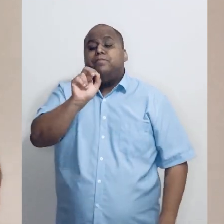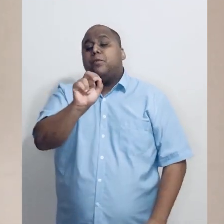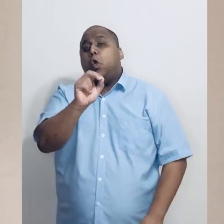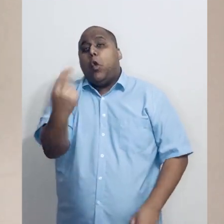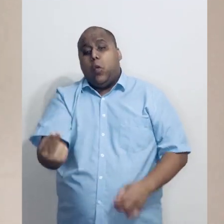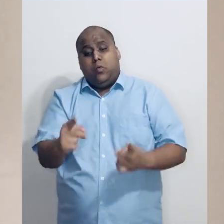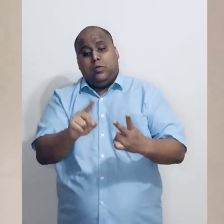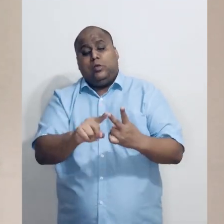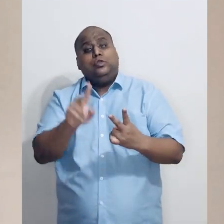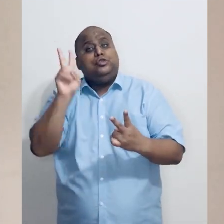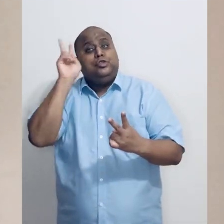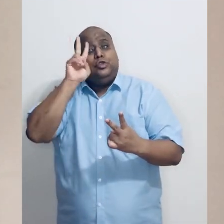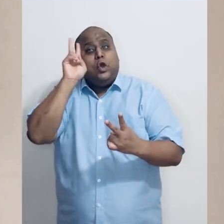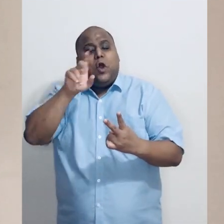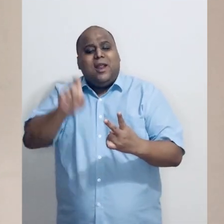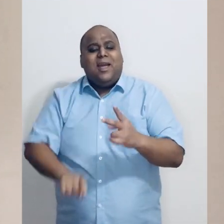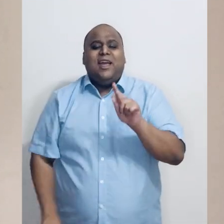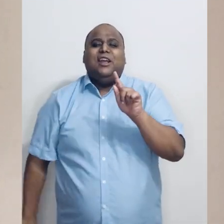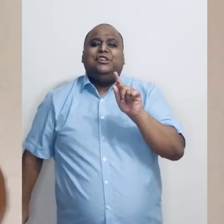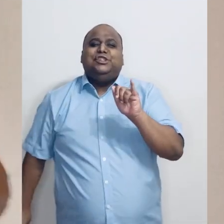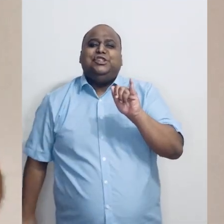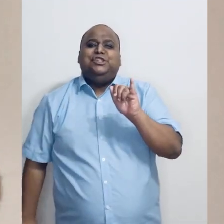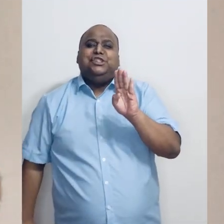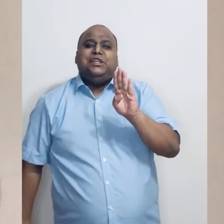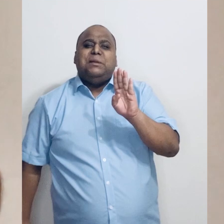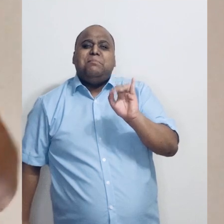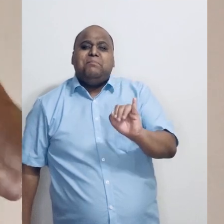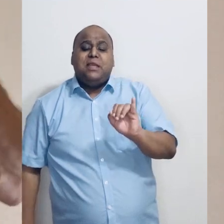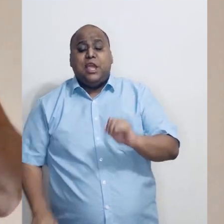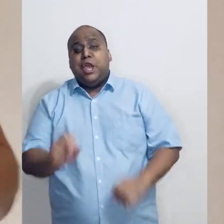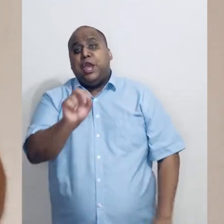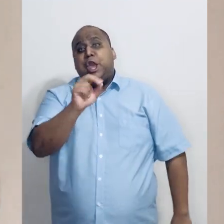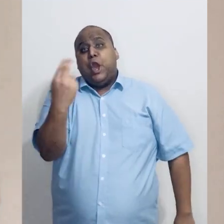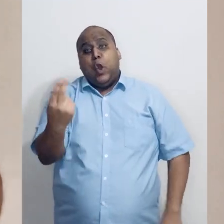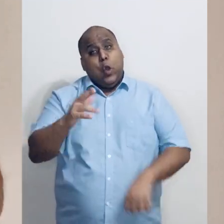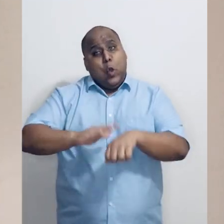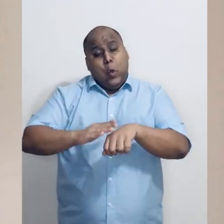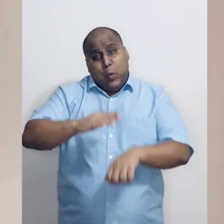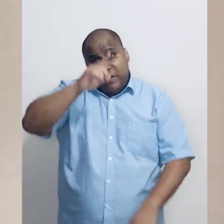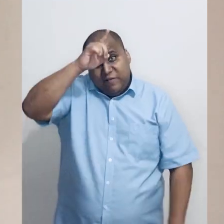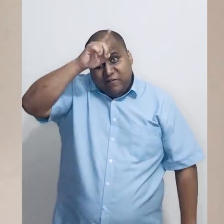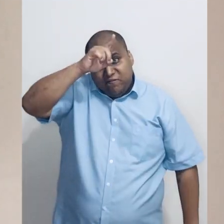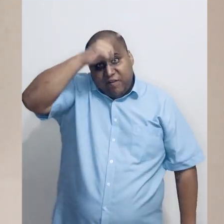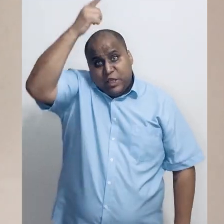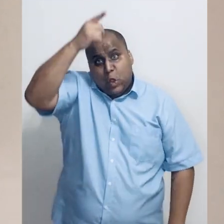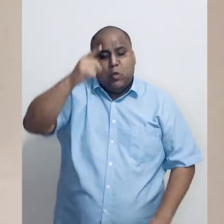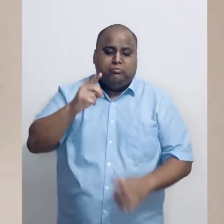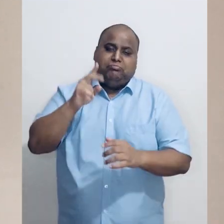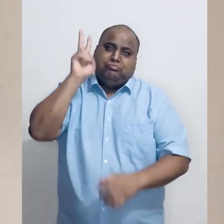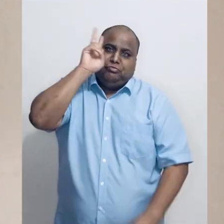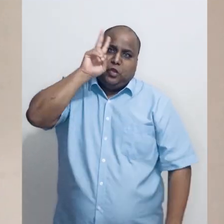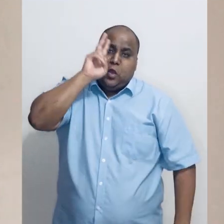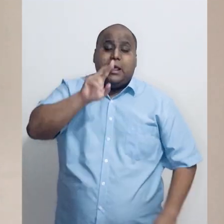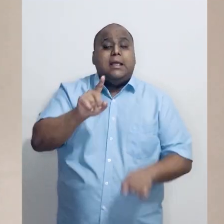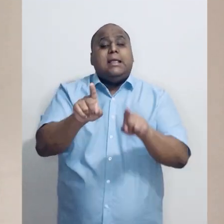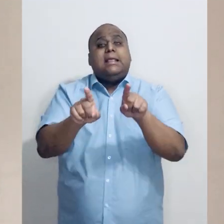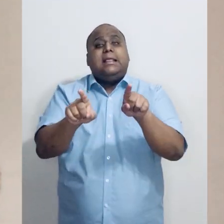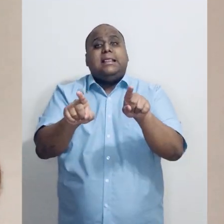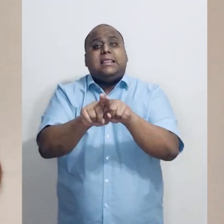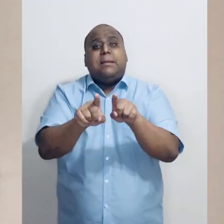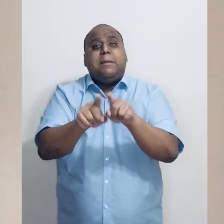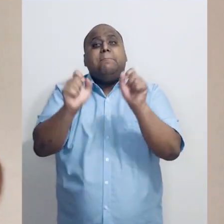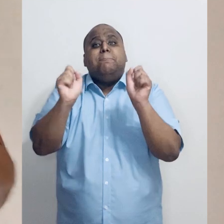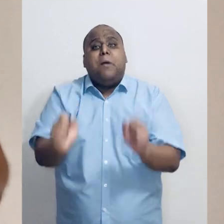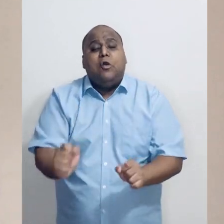Pode ser uma história que vem de um gibi. Pode ser uma história inventada pela pessoa naquele momento. E também